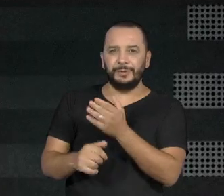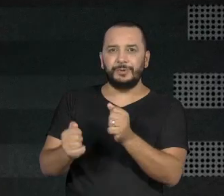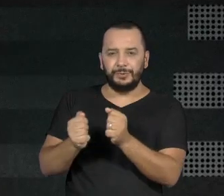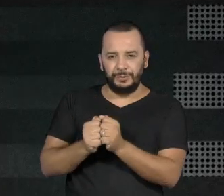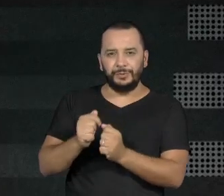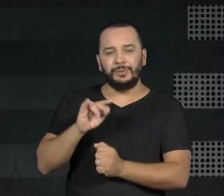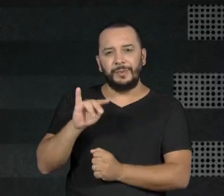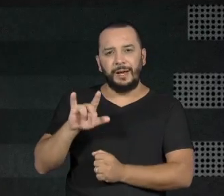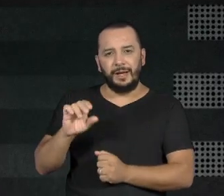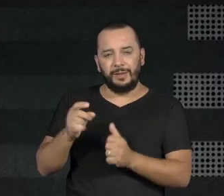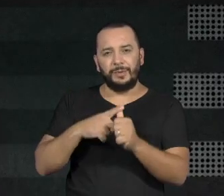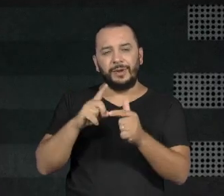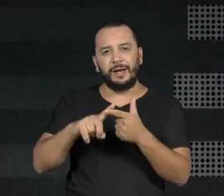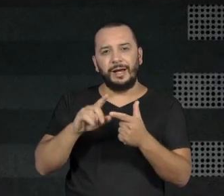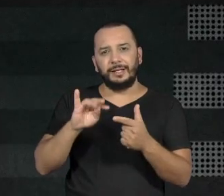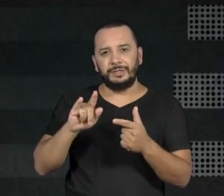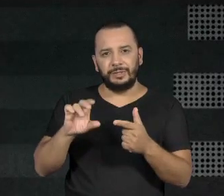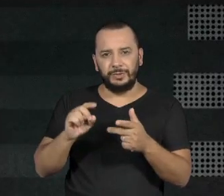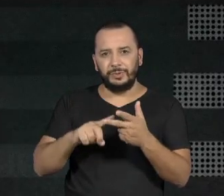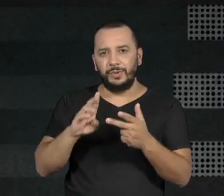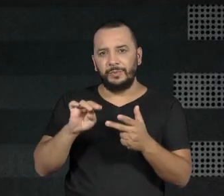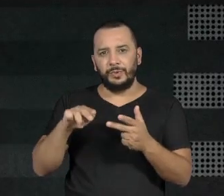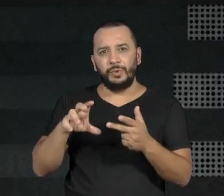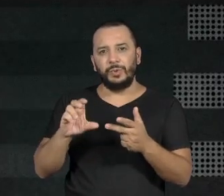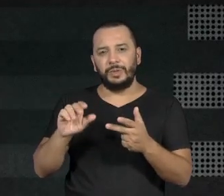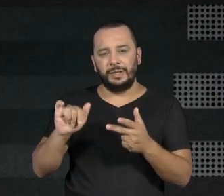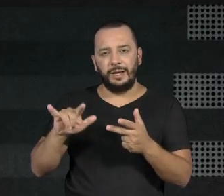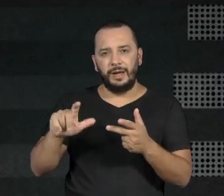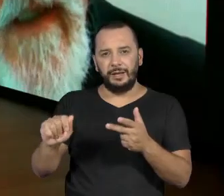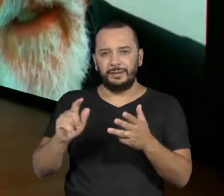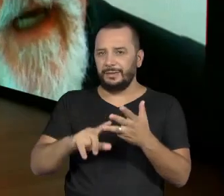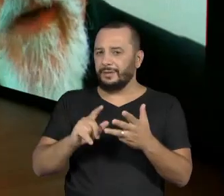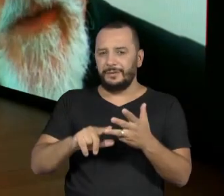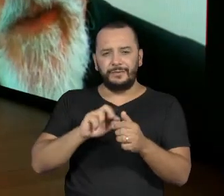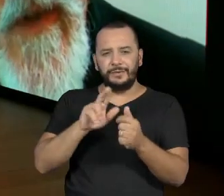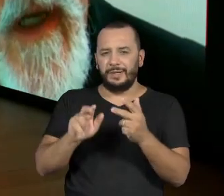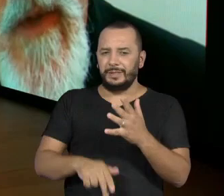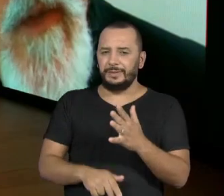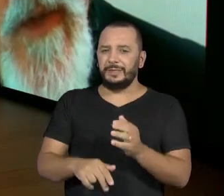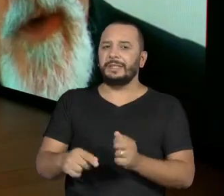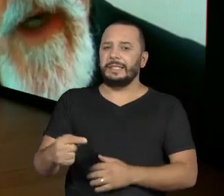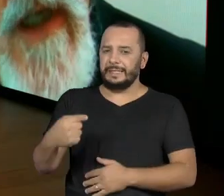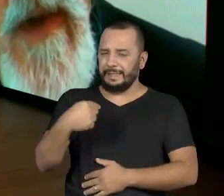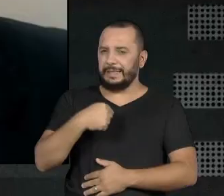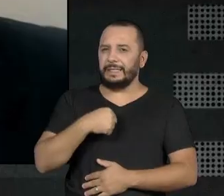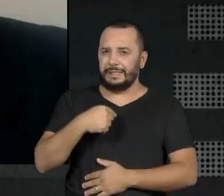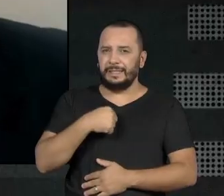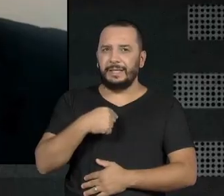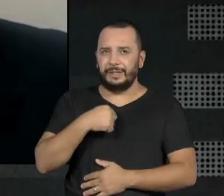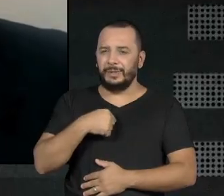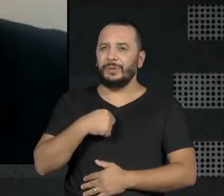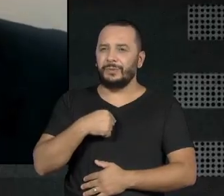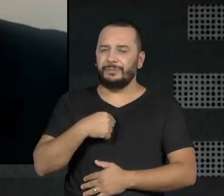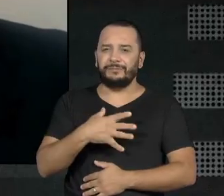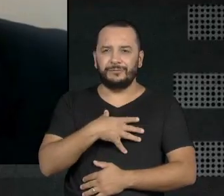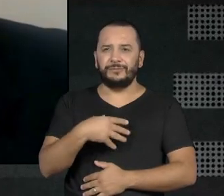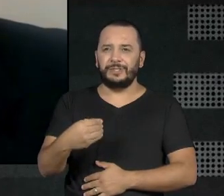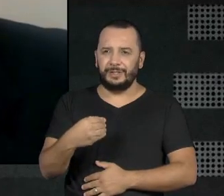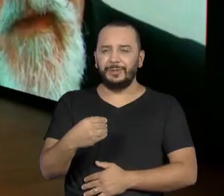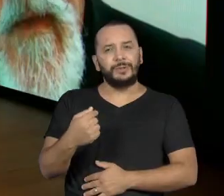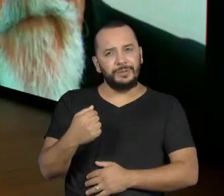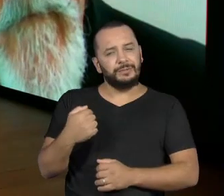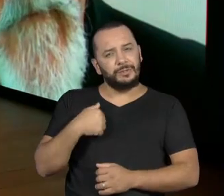era do meio artístico, era grune, vedete. E eu fui batizado por um grande amigo dela, pelo Grande Otelo.